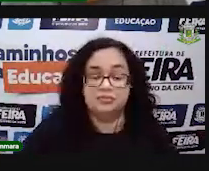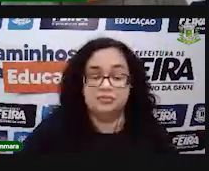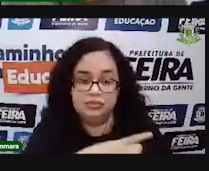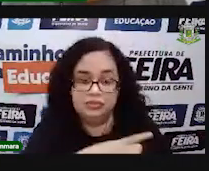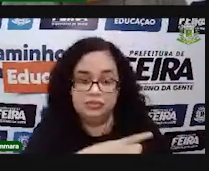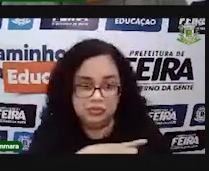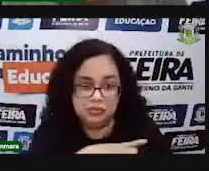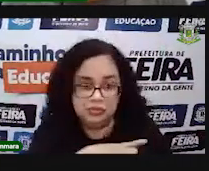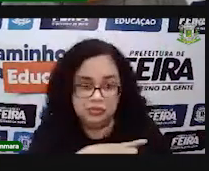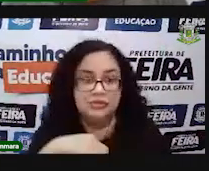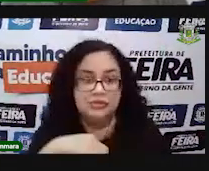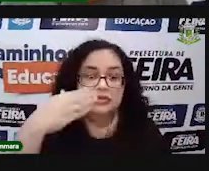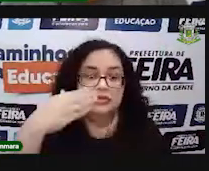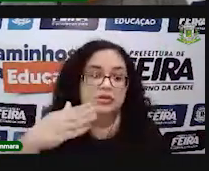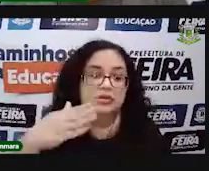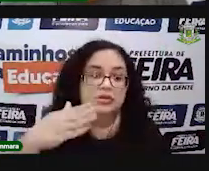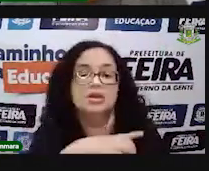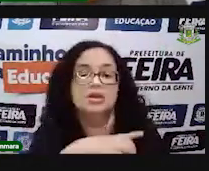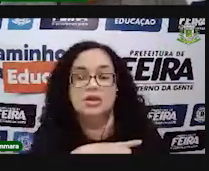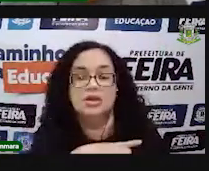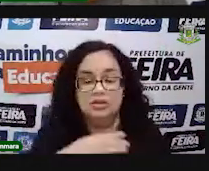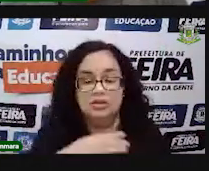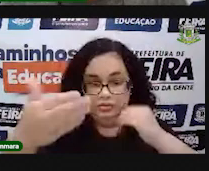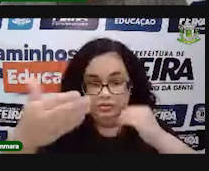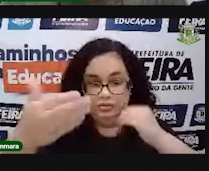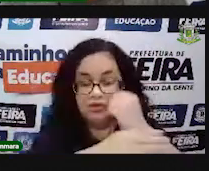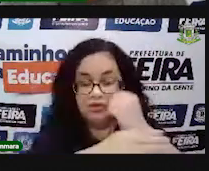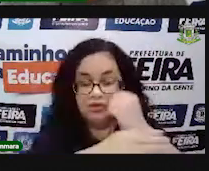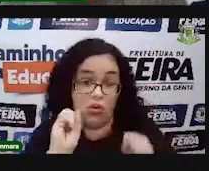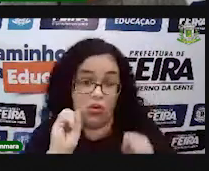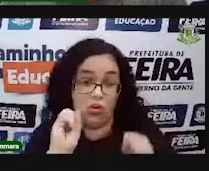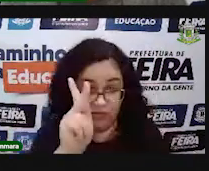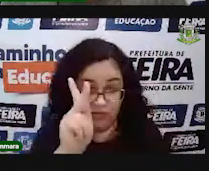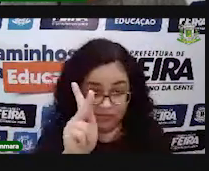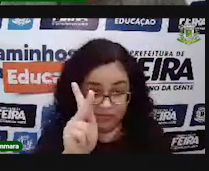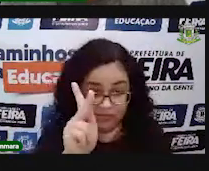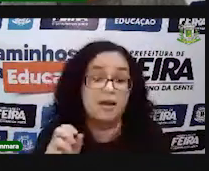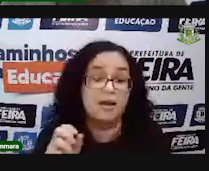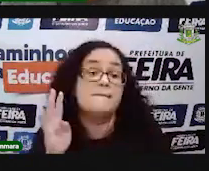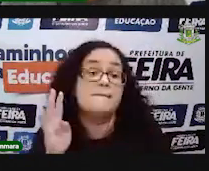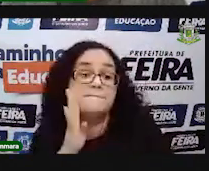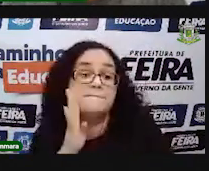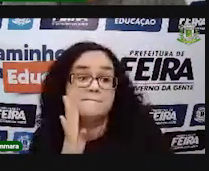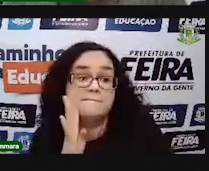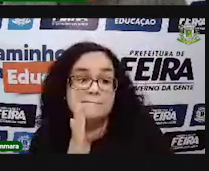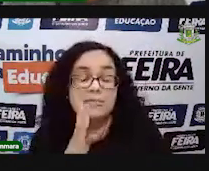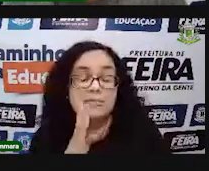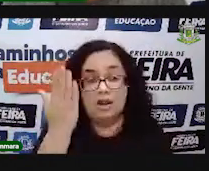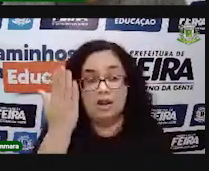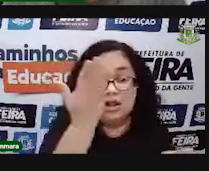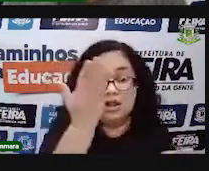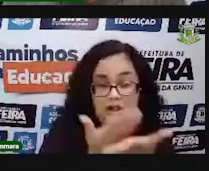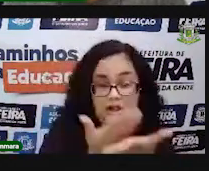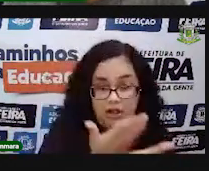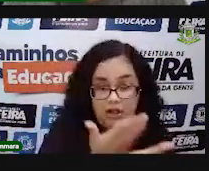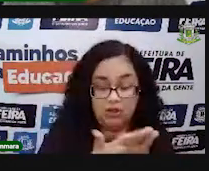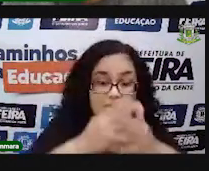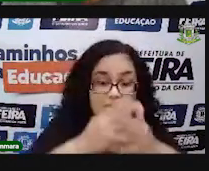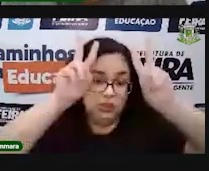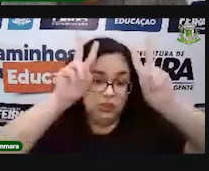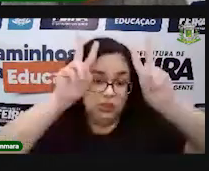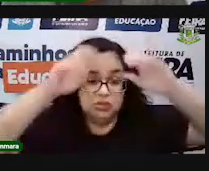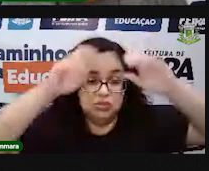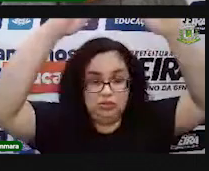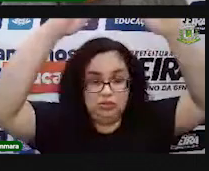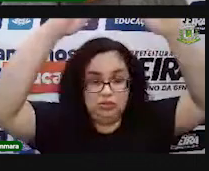colocados a partir dessa fonte que está aqui embaixo. Tá bom?